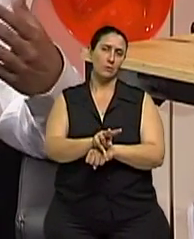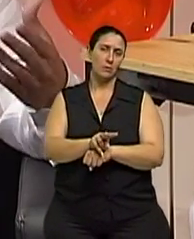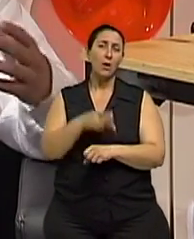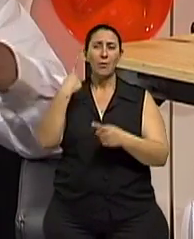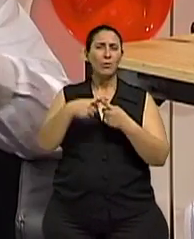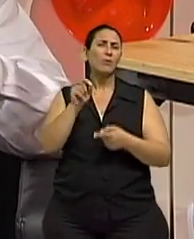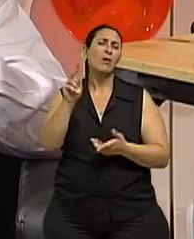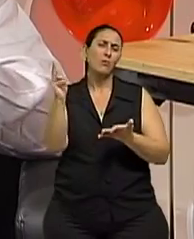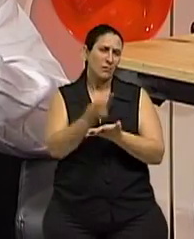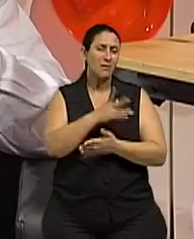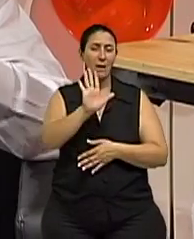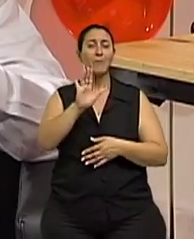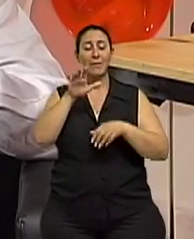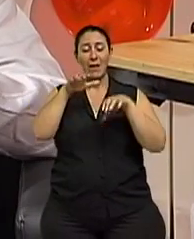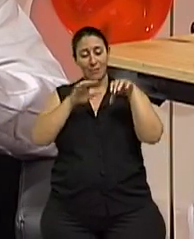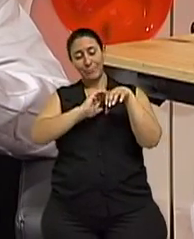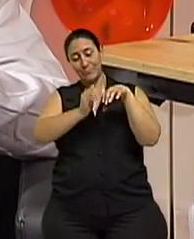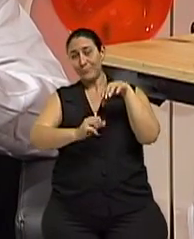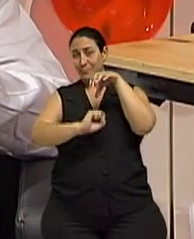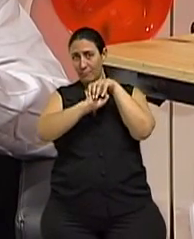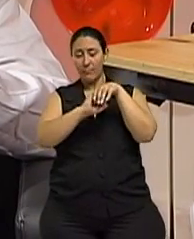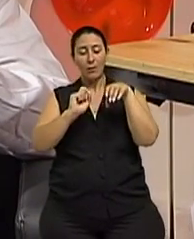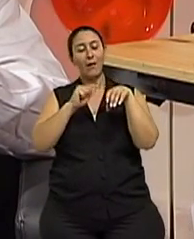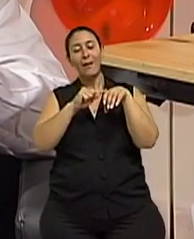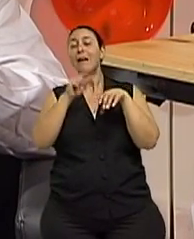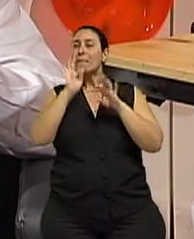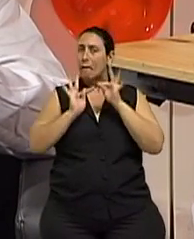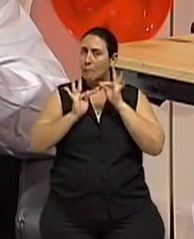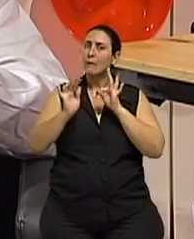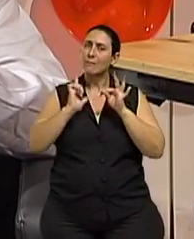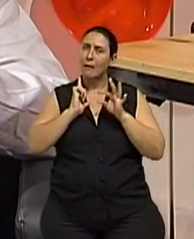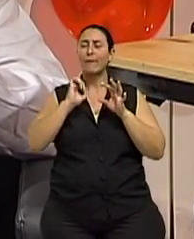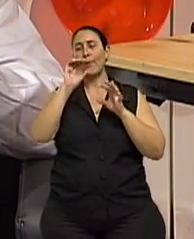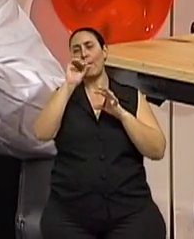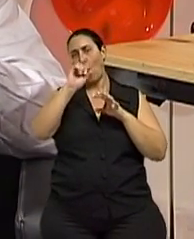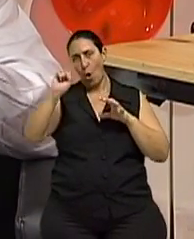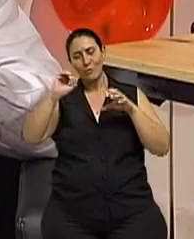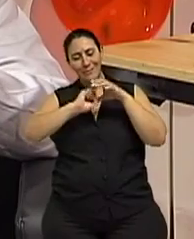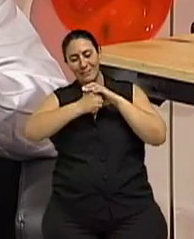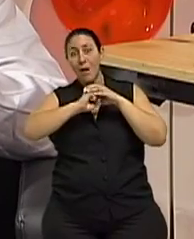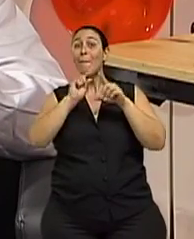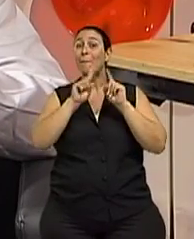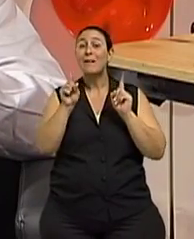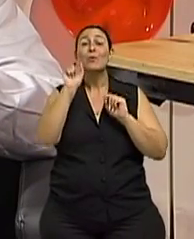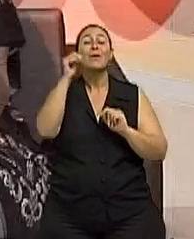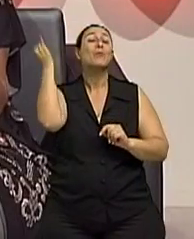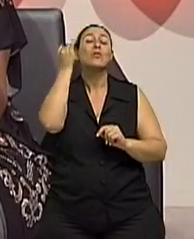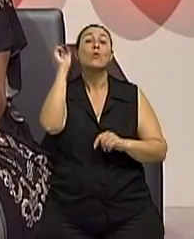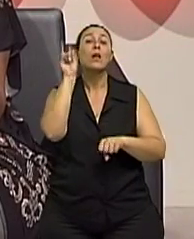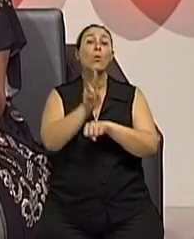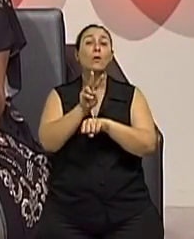A prótese de quadril seria o tratamento da artrose, né? Mas é muito importante os cuidados, principalmente nos primeiros 60 dias da cirurgia.